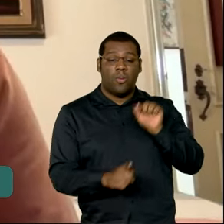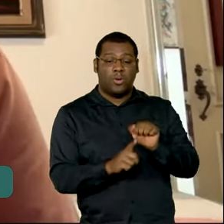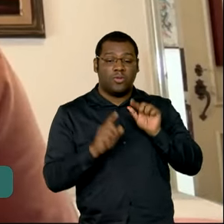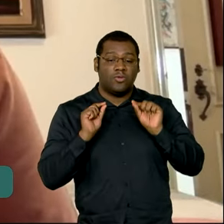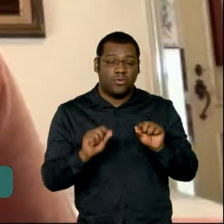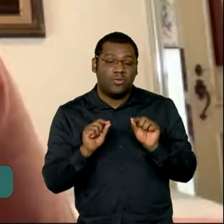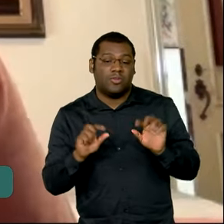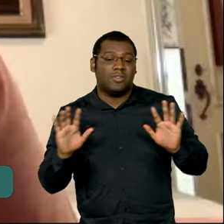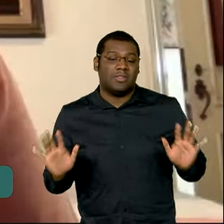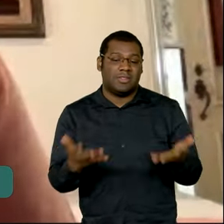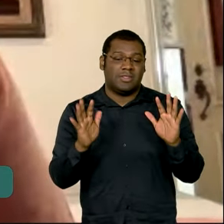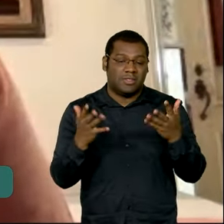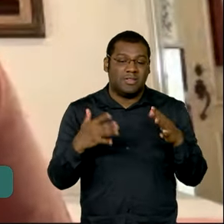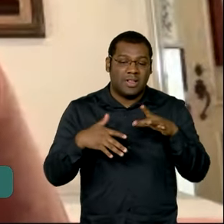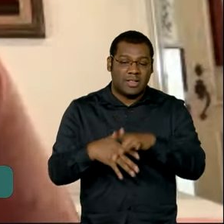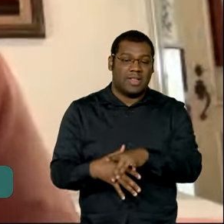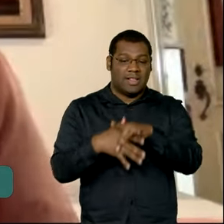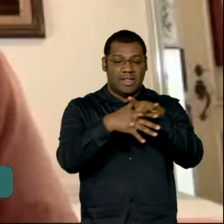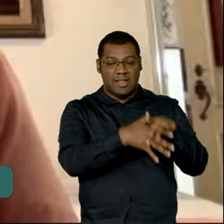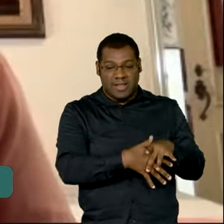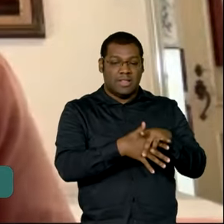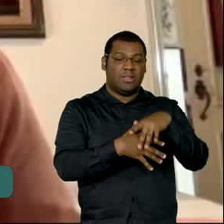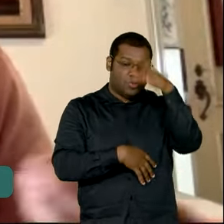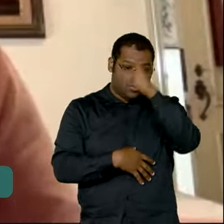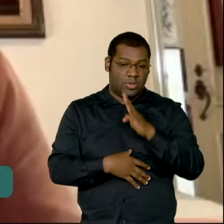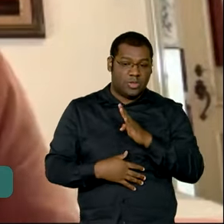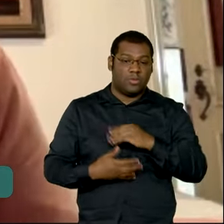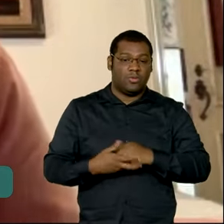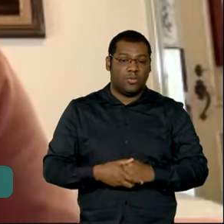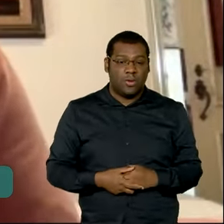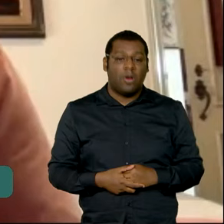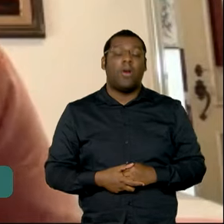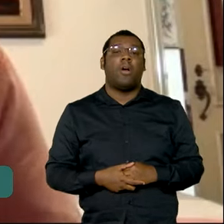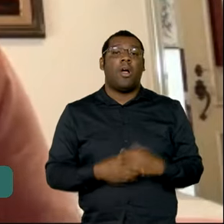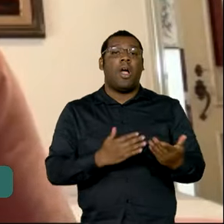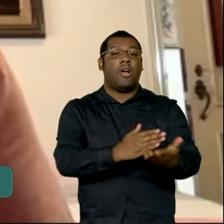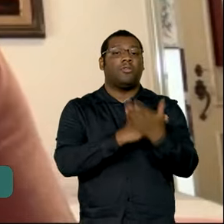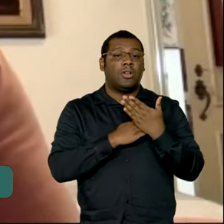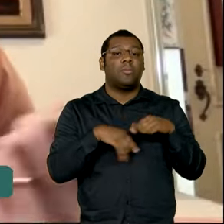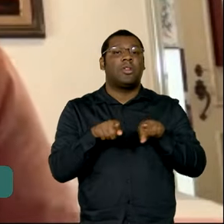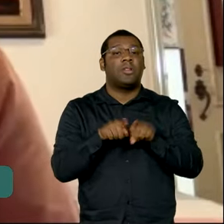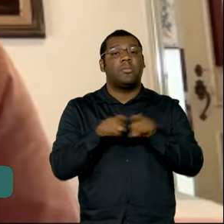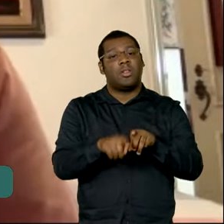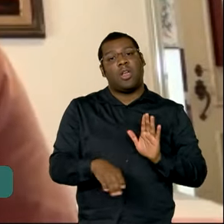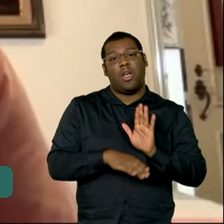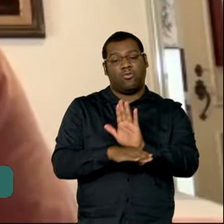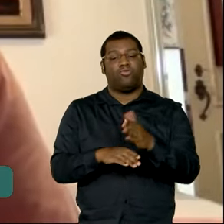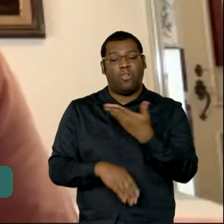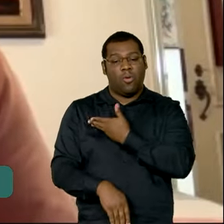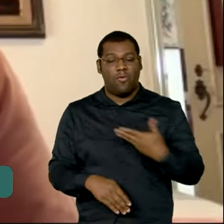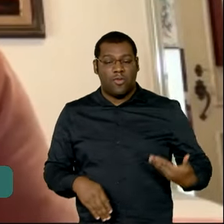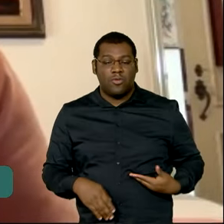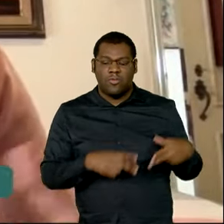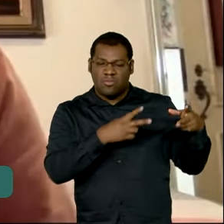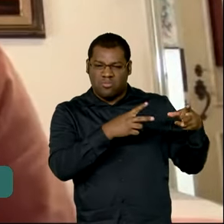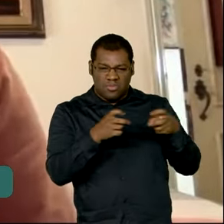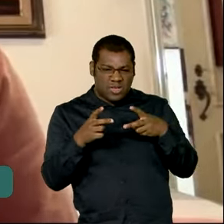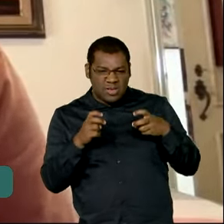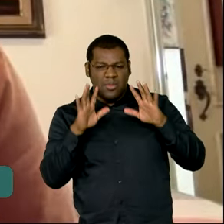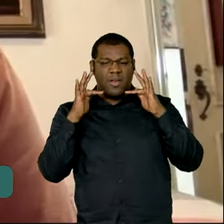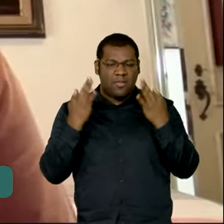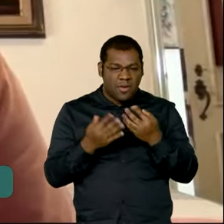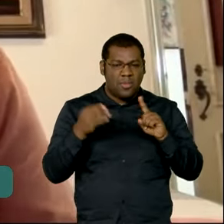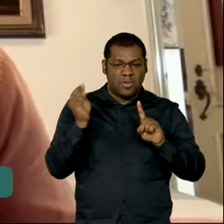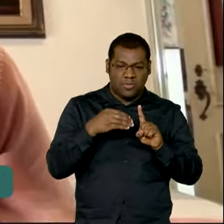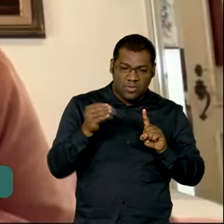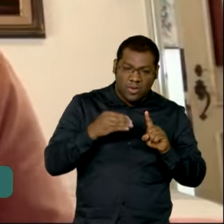todas essas lideranças no Brasil inteiro para que elas possam nos ajudar e ajudar o governo a identificar essas famílias e colocar para